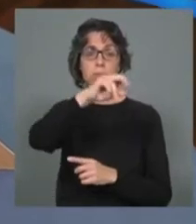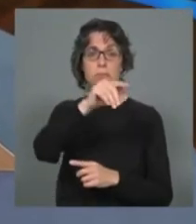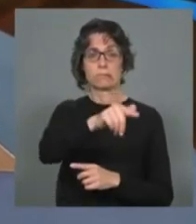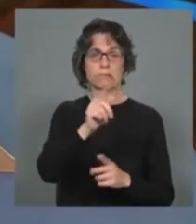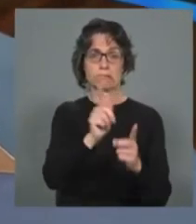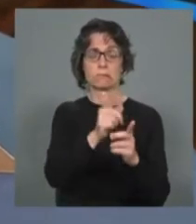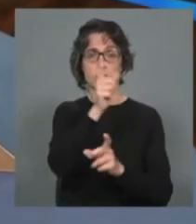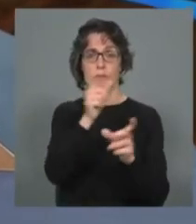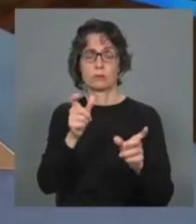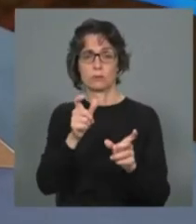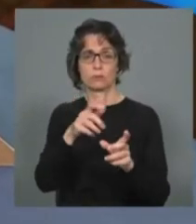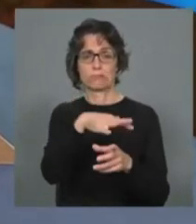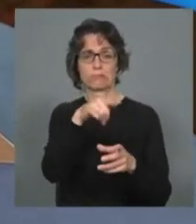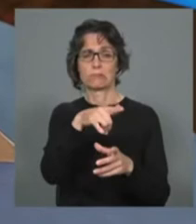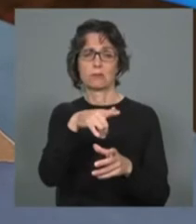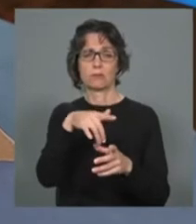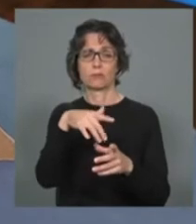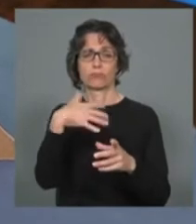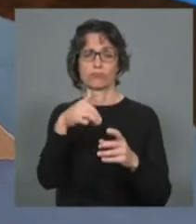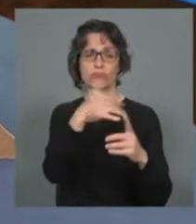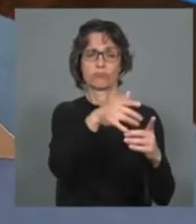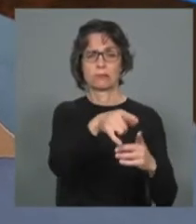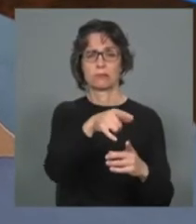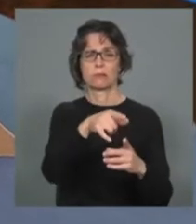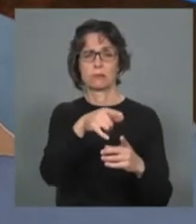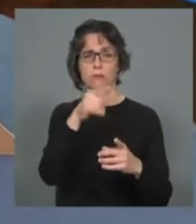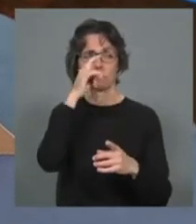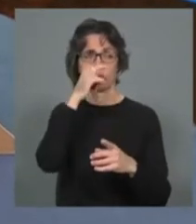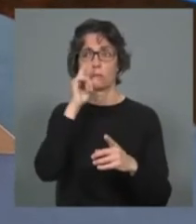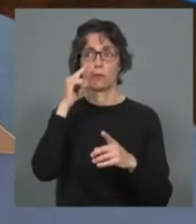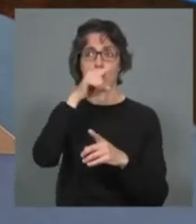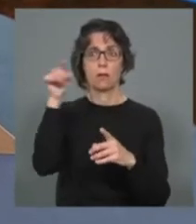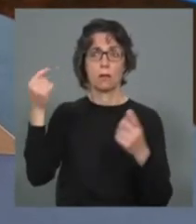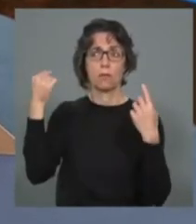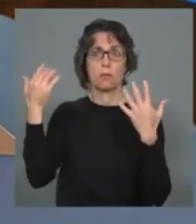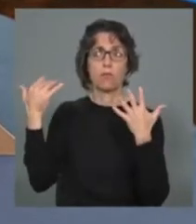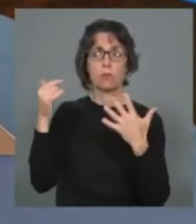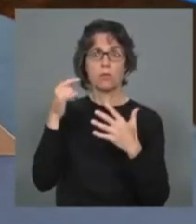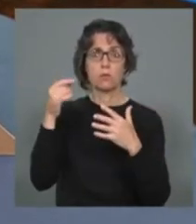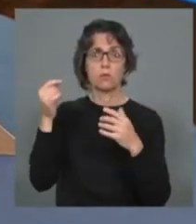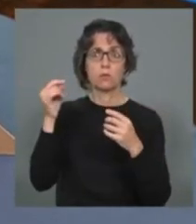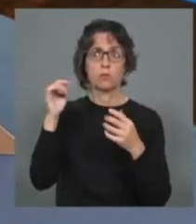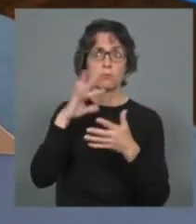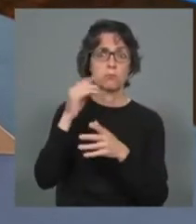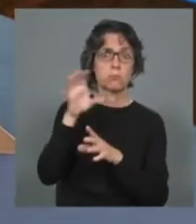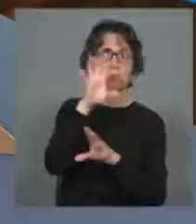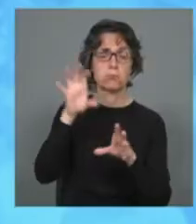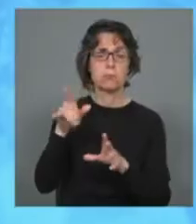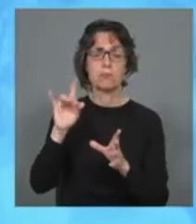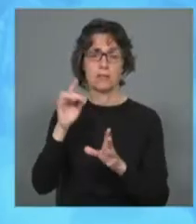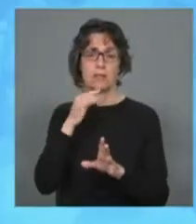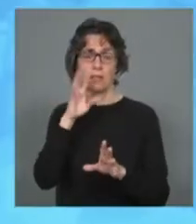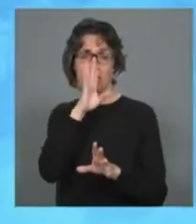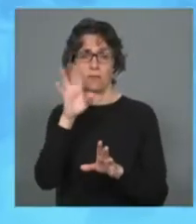esses contextos de perseguição, passam pelas mãos muitas notícias e muitas histórias. O que é diferente quando se está